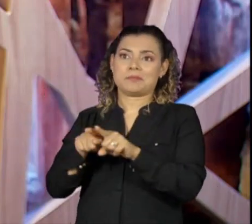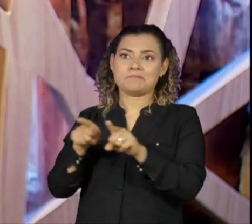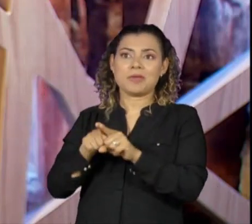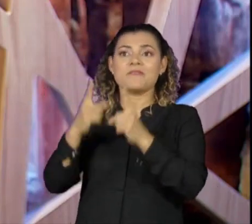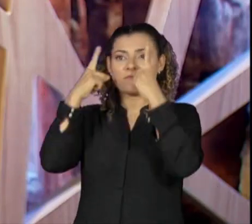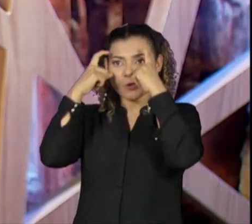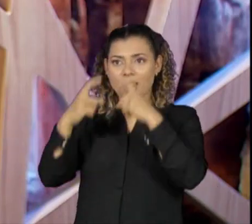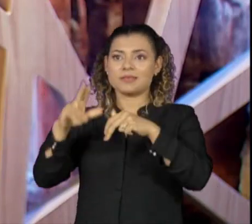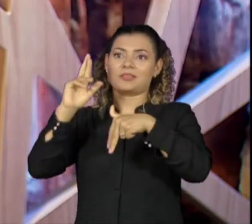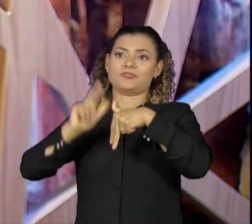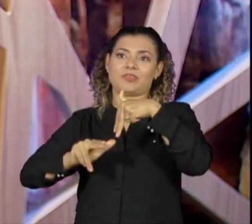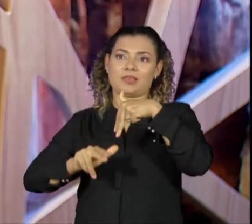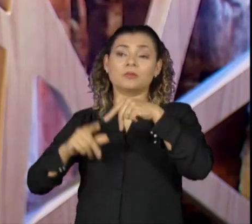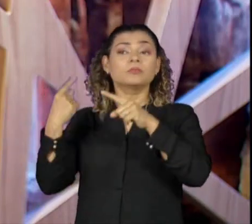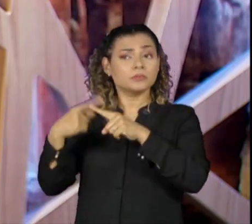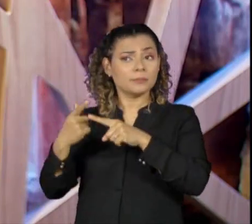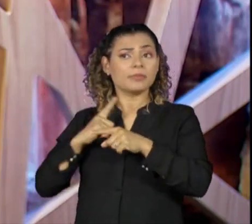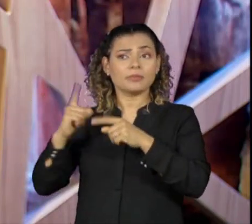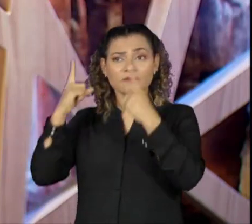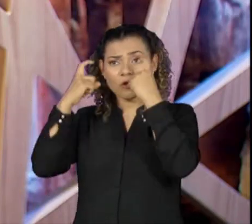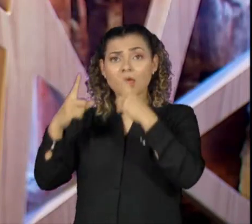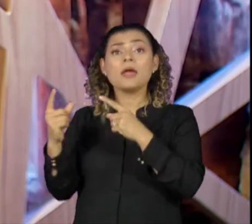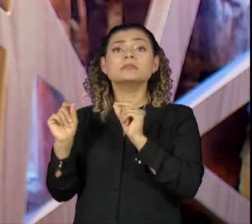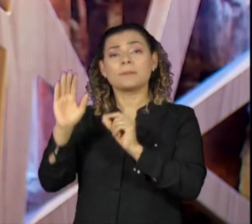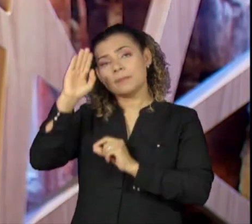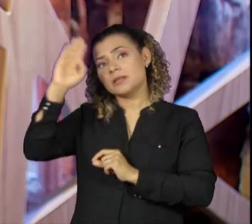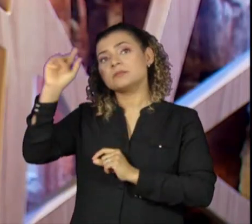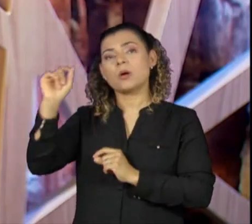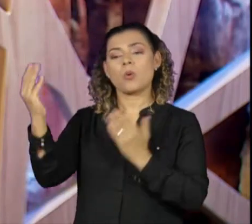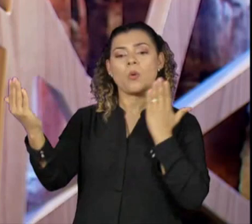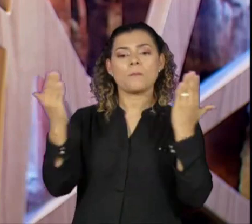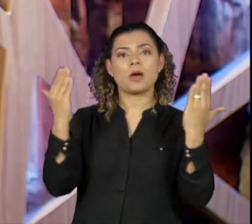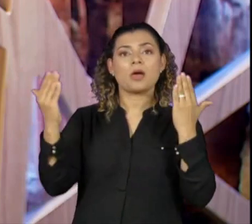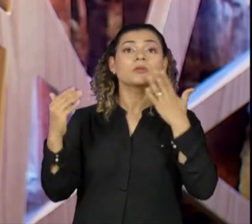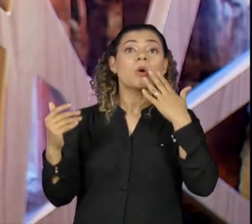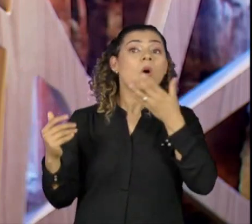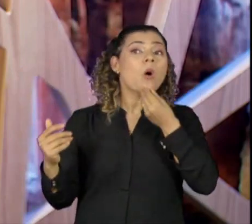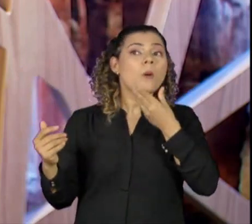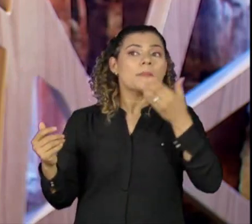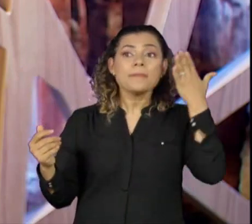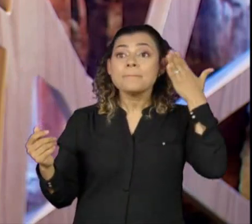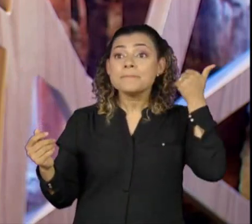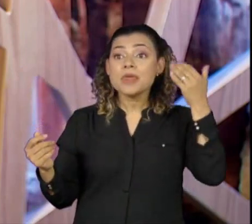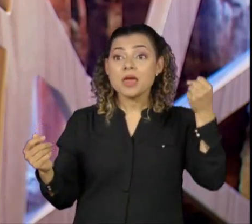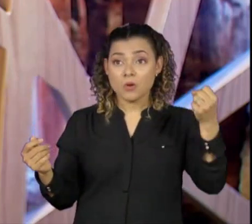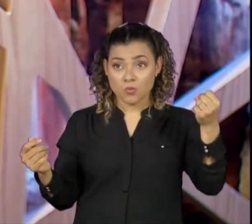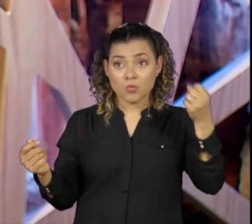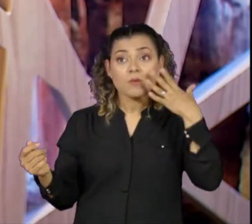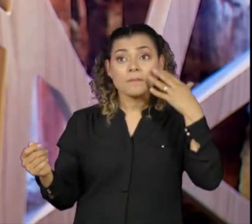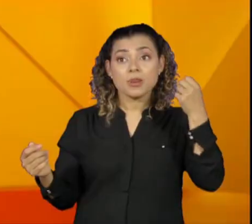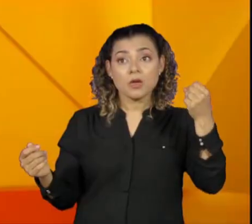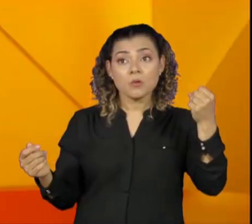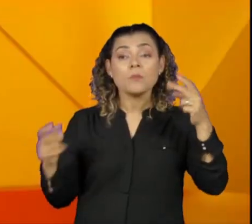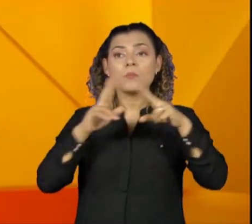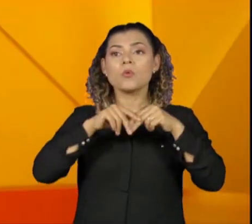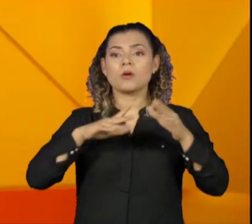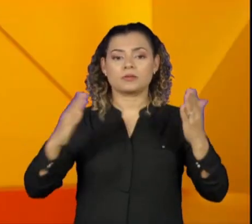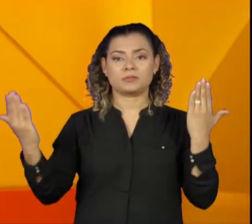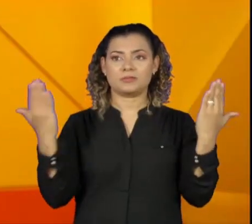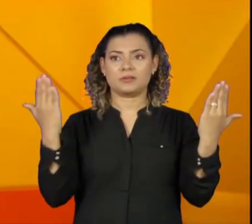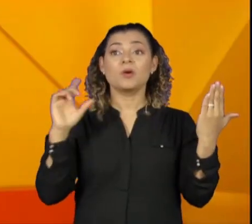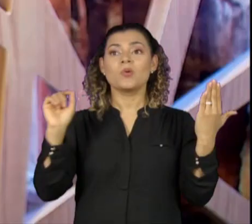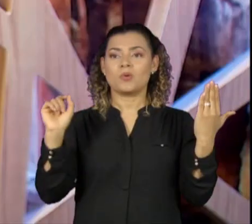violência de gênero, de uma forma muito particular em comparação aos homens brancos, devido aos códigos de masculinidade